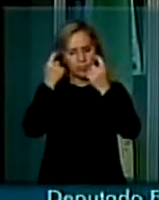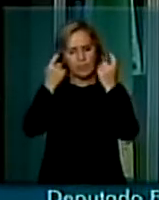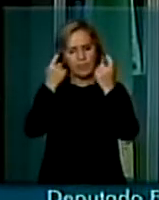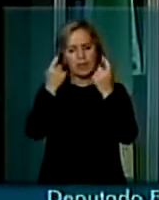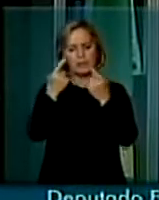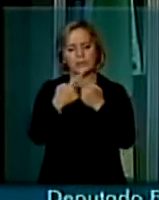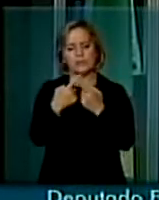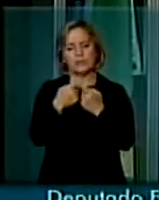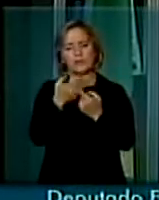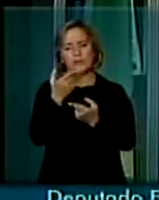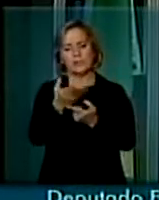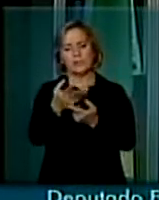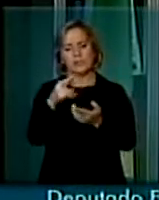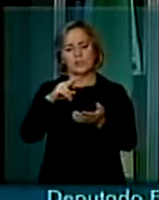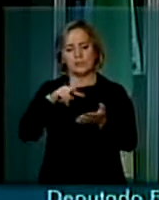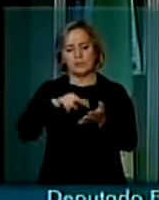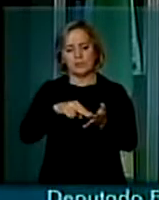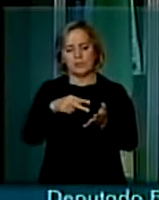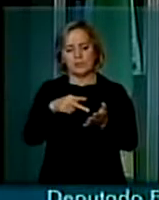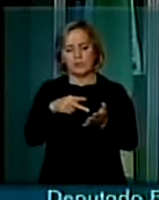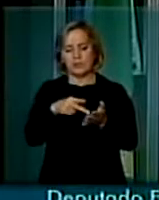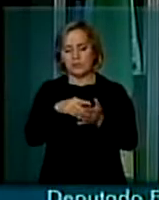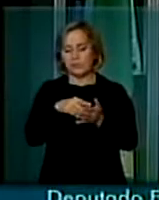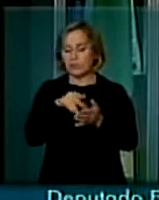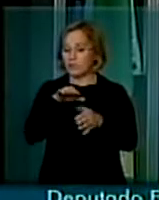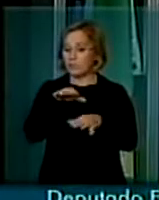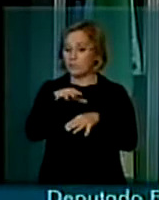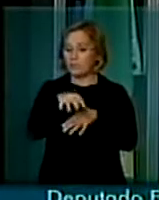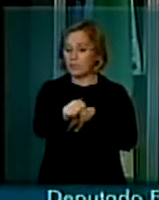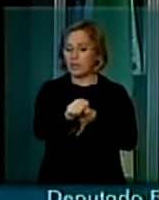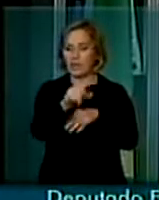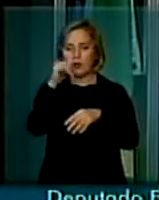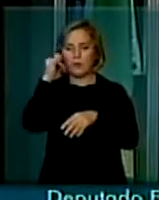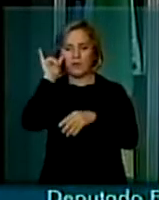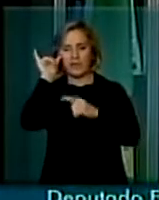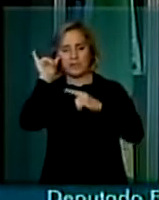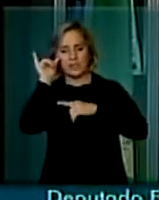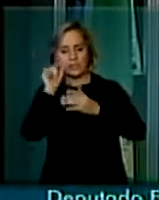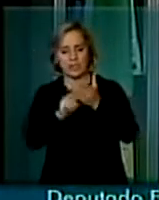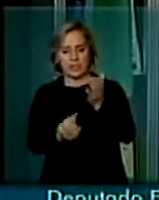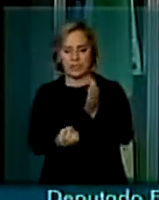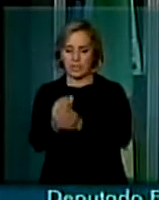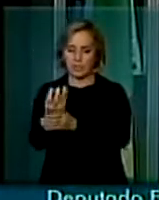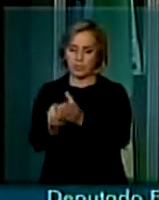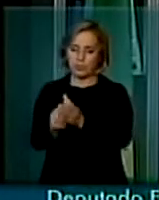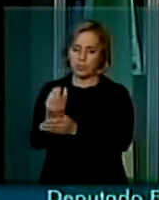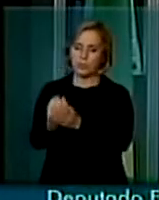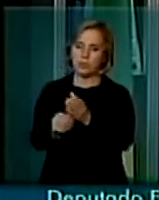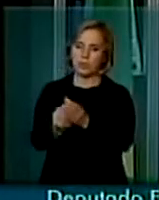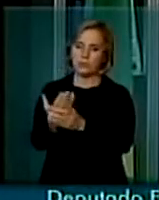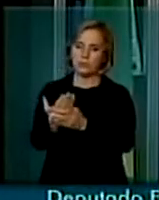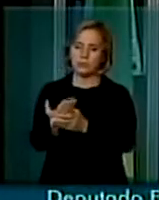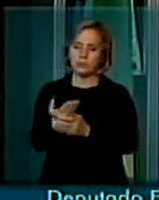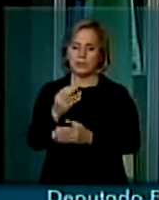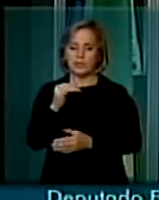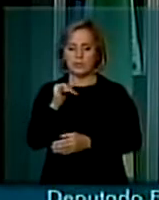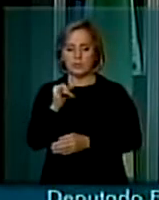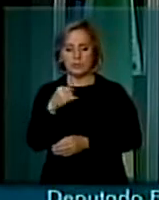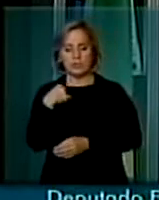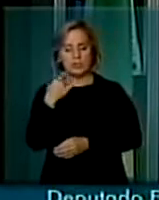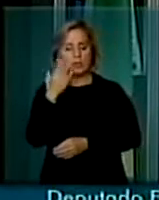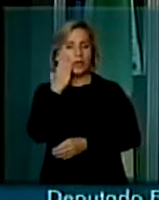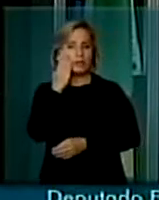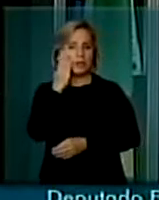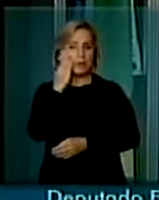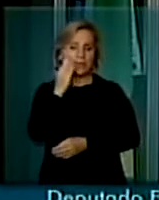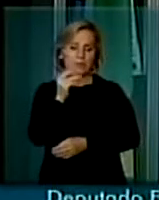mexer com a fazenda que está produzindo, embora a gente saiba que, se fizer o assentamento, de qualquer maneira, vai